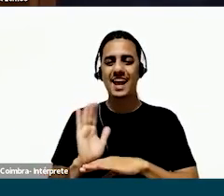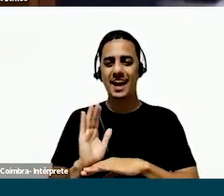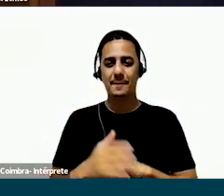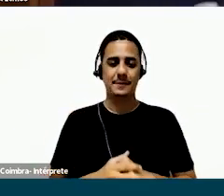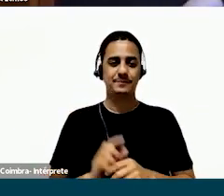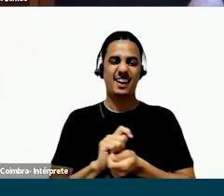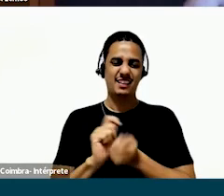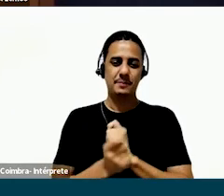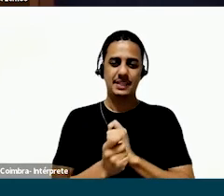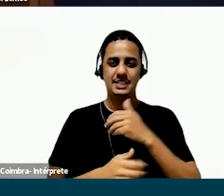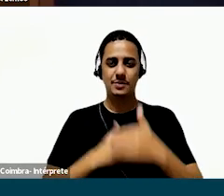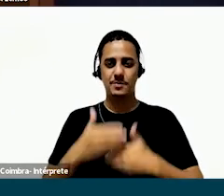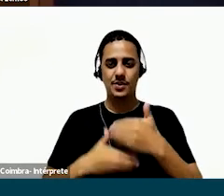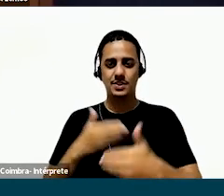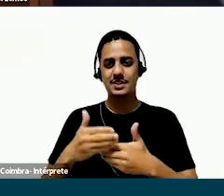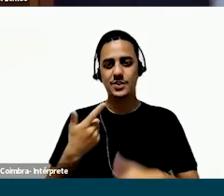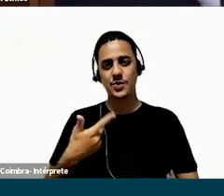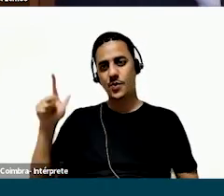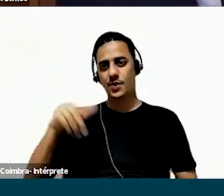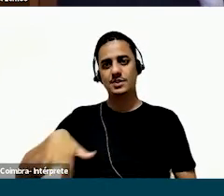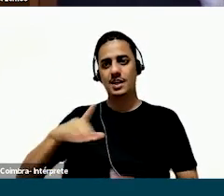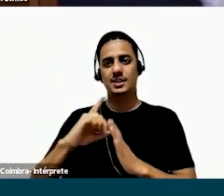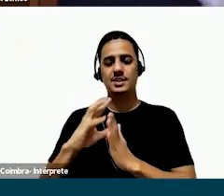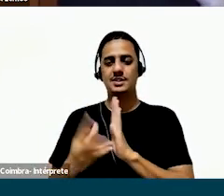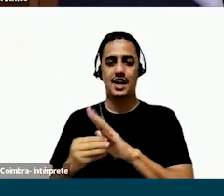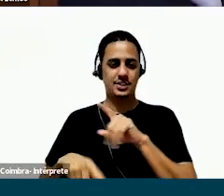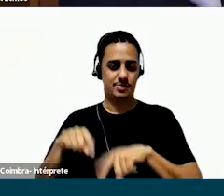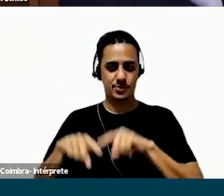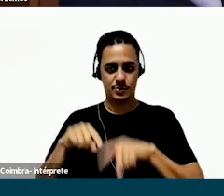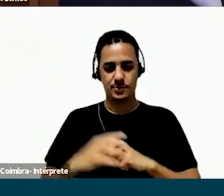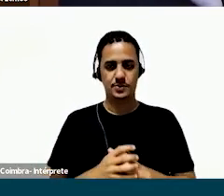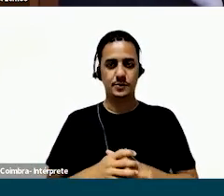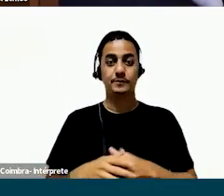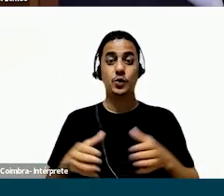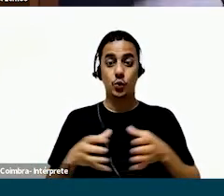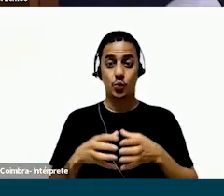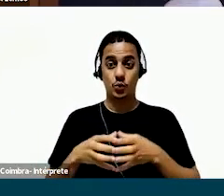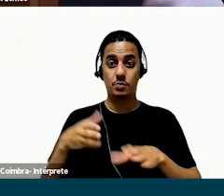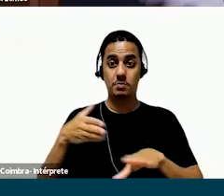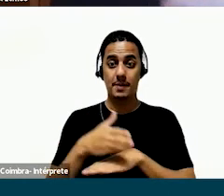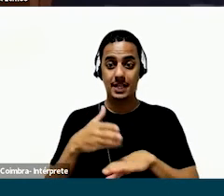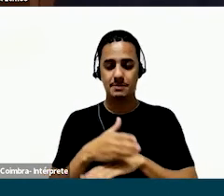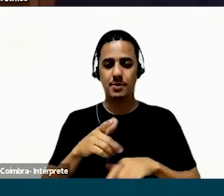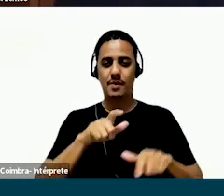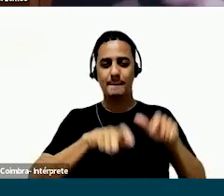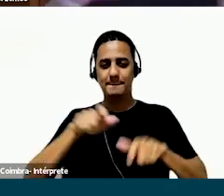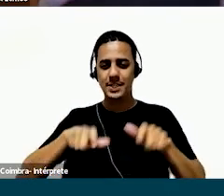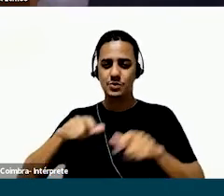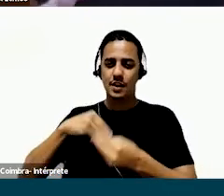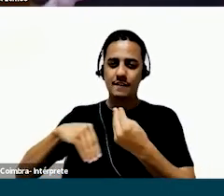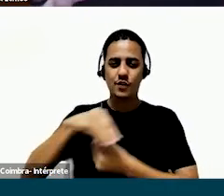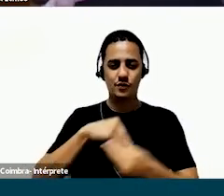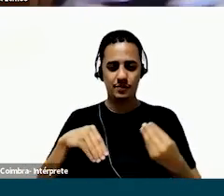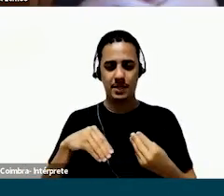cinema e aqui a gente está falando de adaptação de processo que inclusive é de fora do nosso universo de design de produto. O grupo que participou,